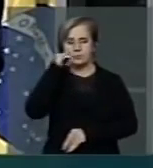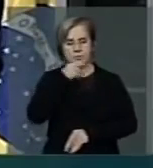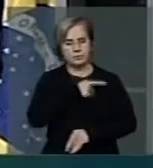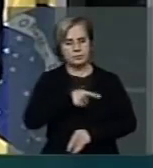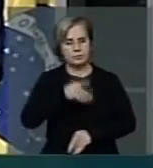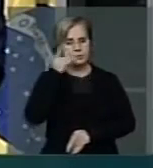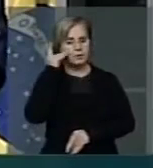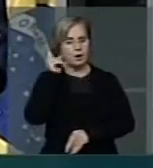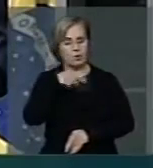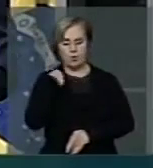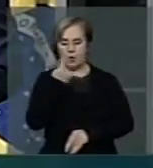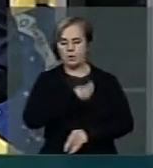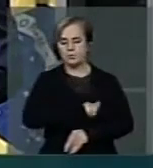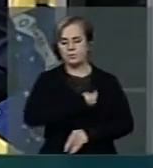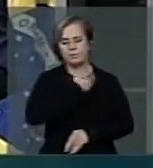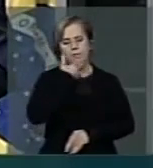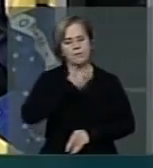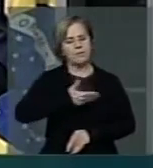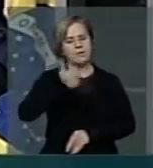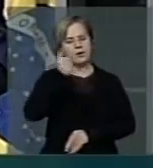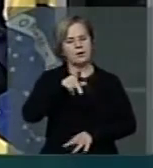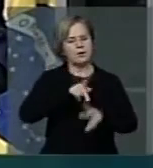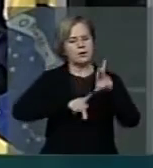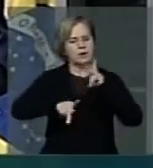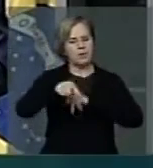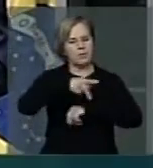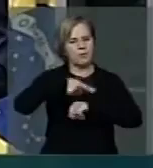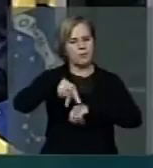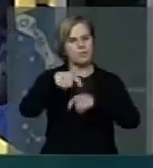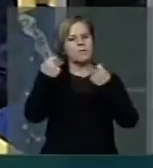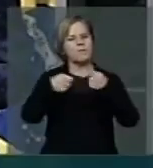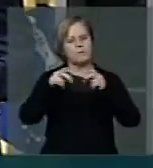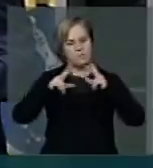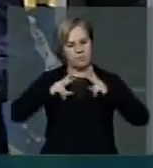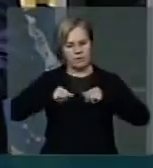o nosso bem maior e a população desse país merece respeito. Muito obrigado.